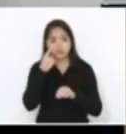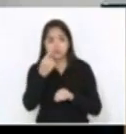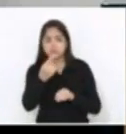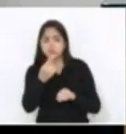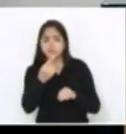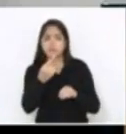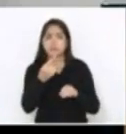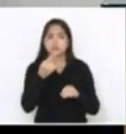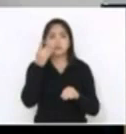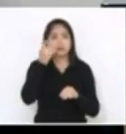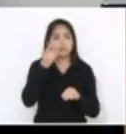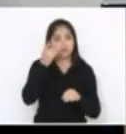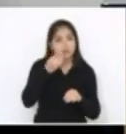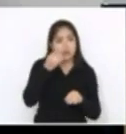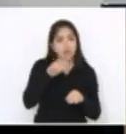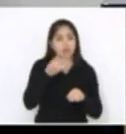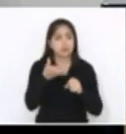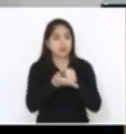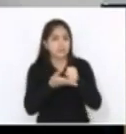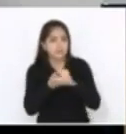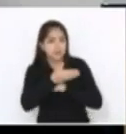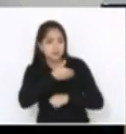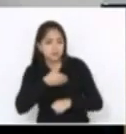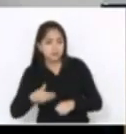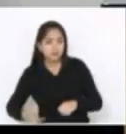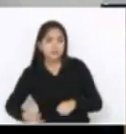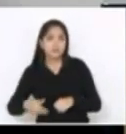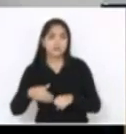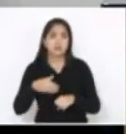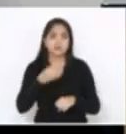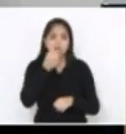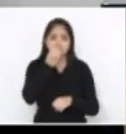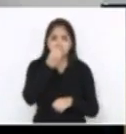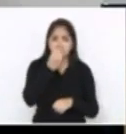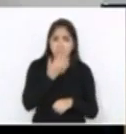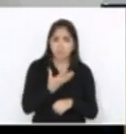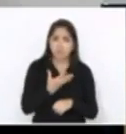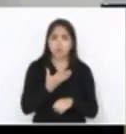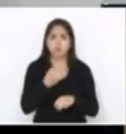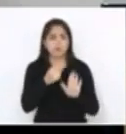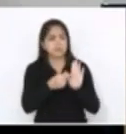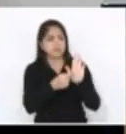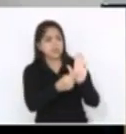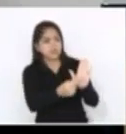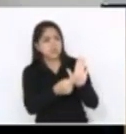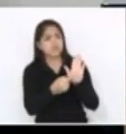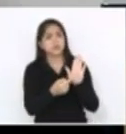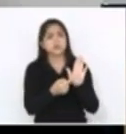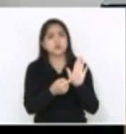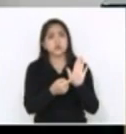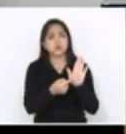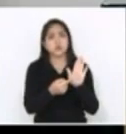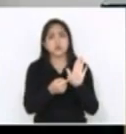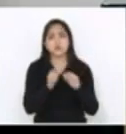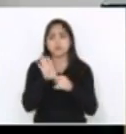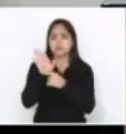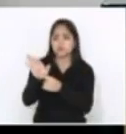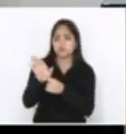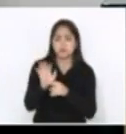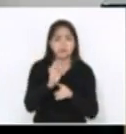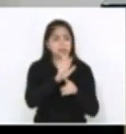governo, eita coisa boa, fazendo indicações, ajudando aqui.